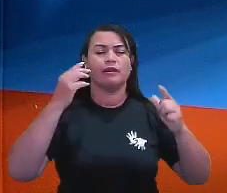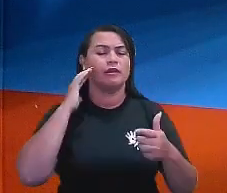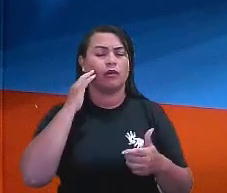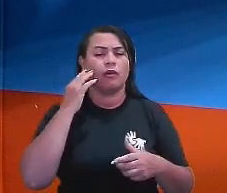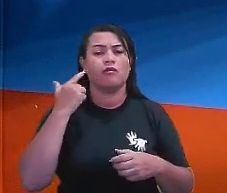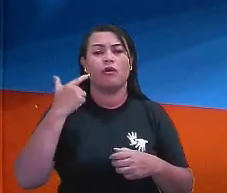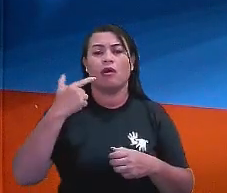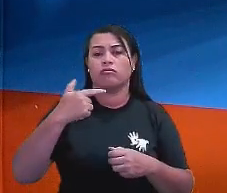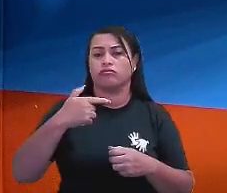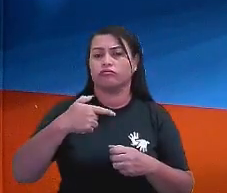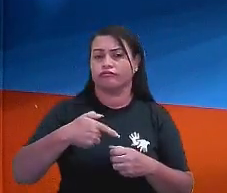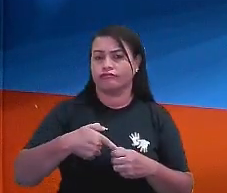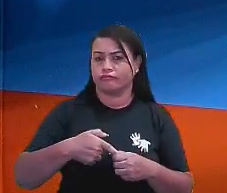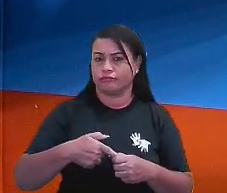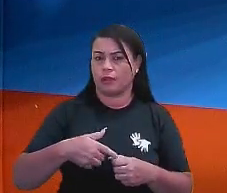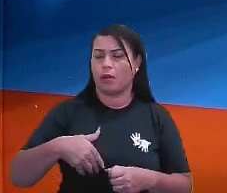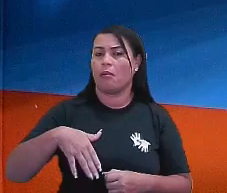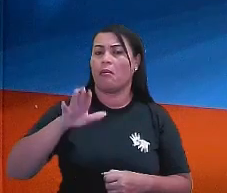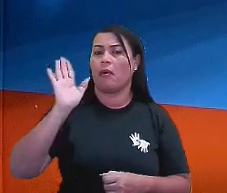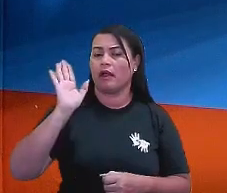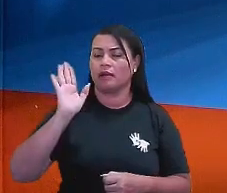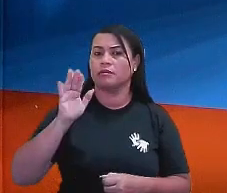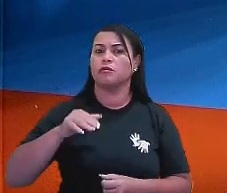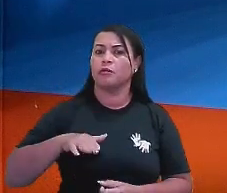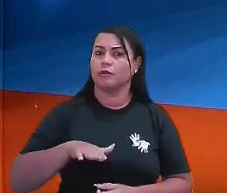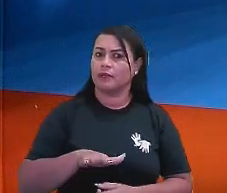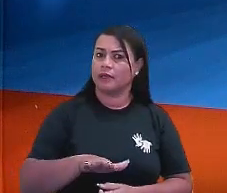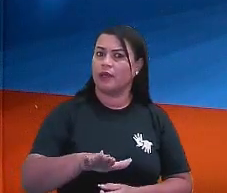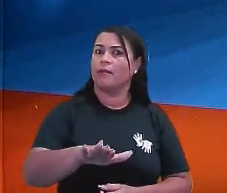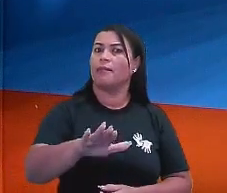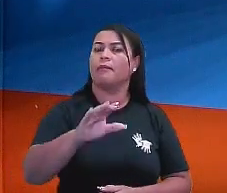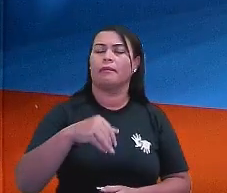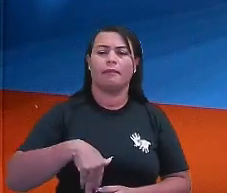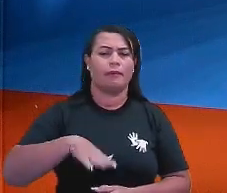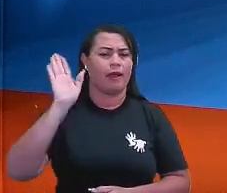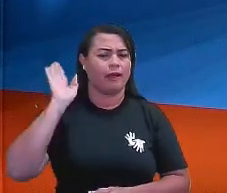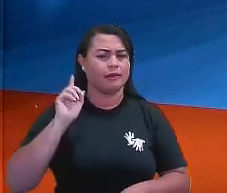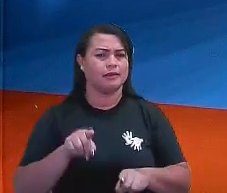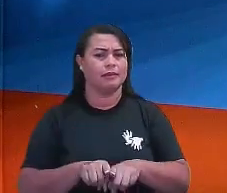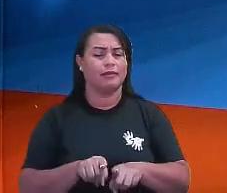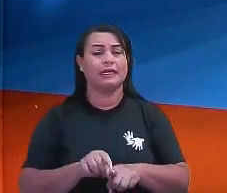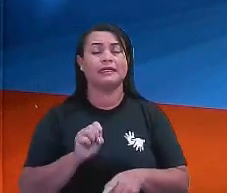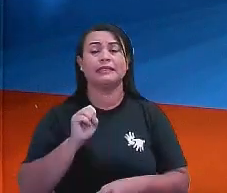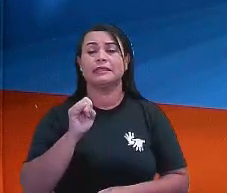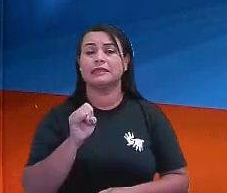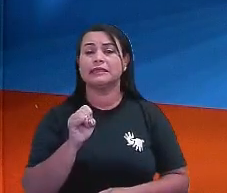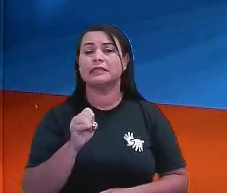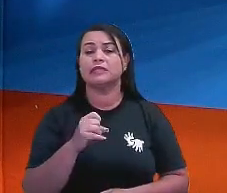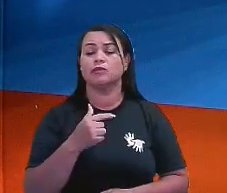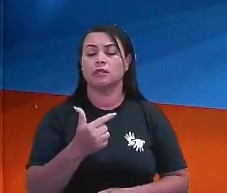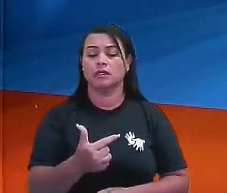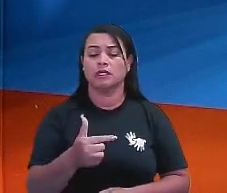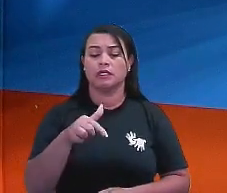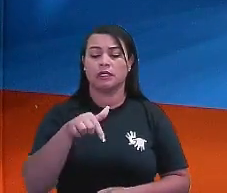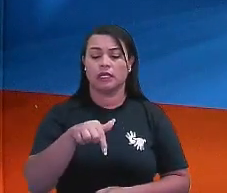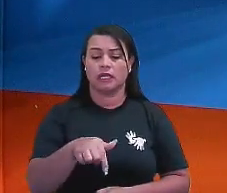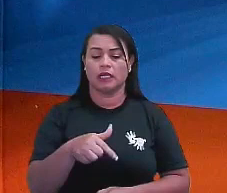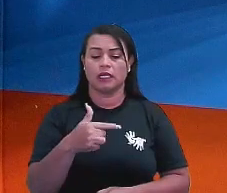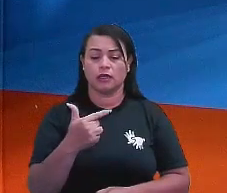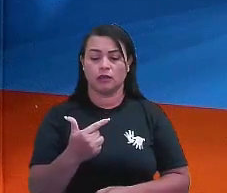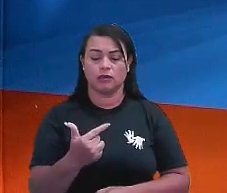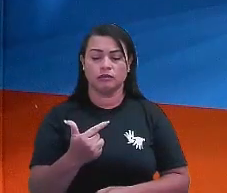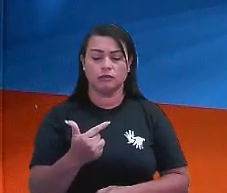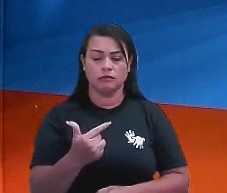gasolina, eu vou poder andar mais com o meu carro. Não é verdade? Se 272